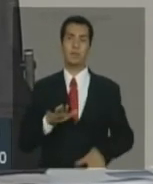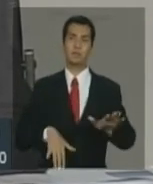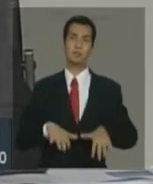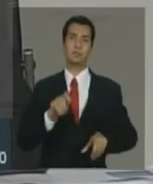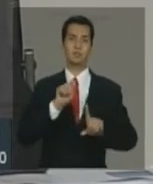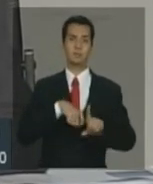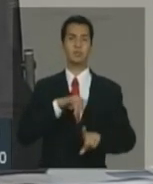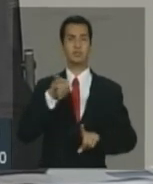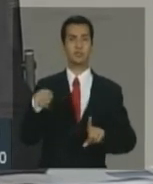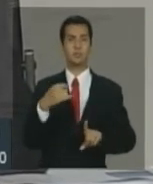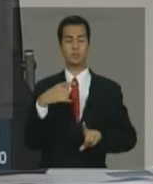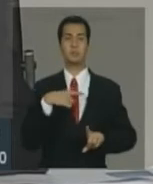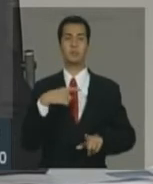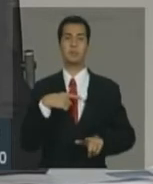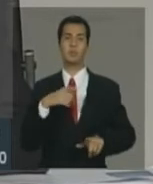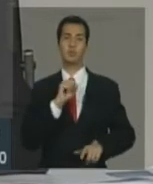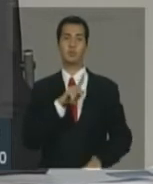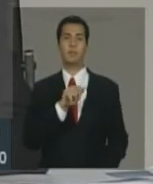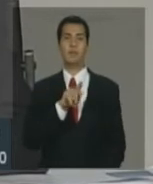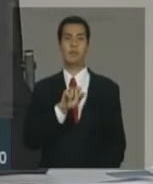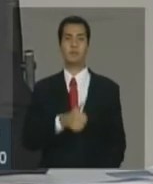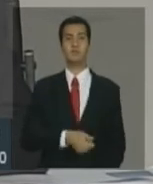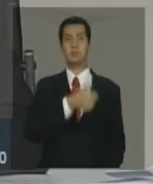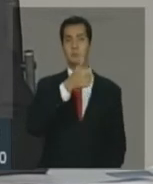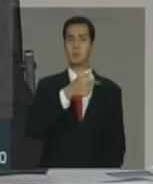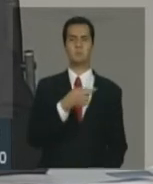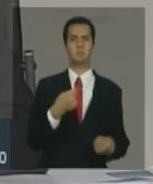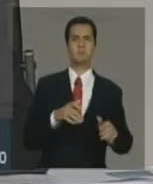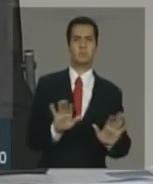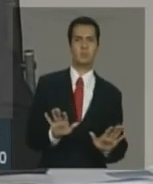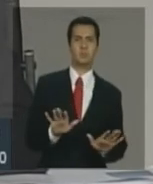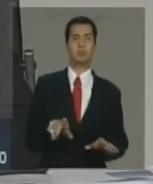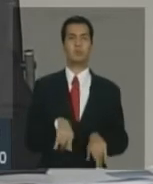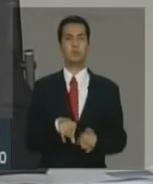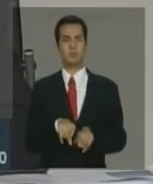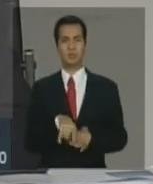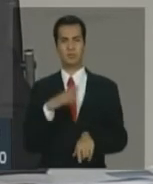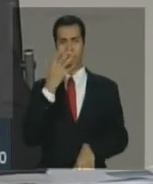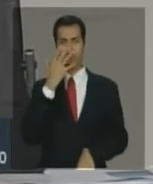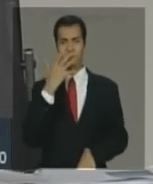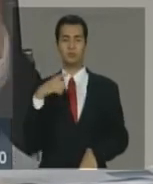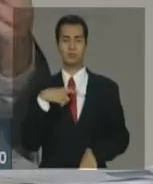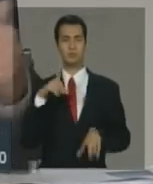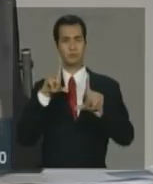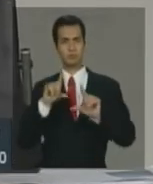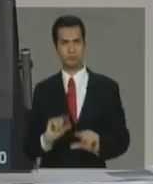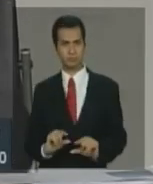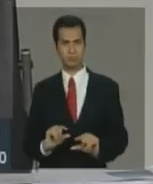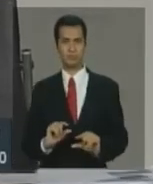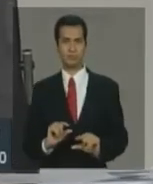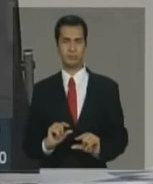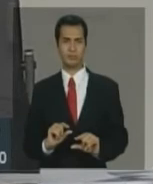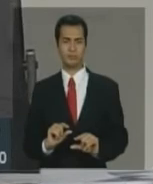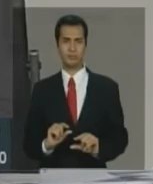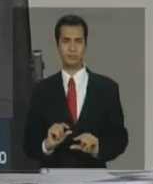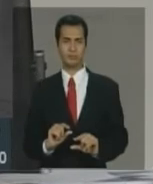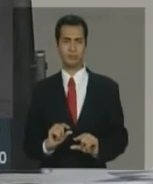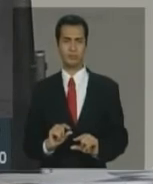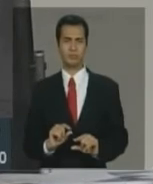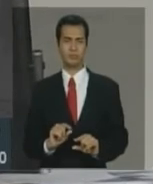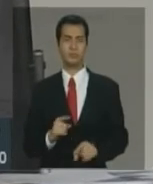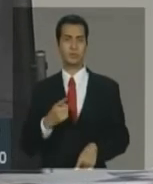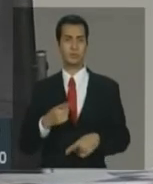janeiro, não teve dividendos nenhum. Em fevereiro, a expectativa sempre é de receitas menores, em função do cronograma do